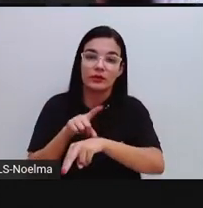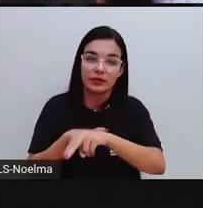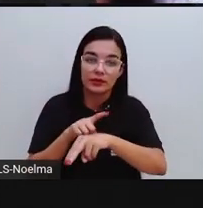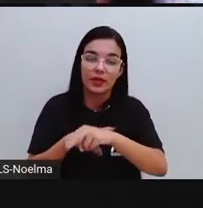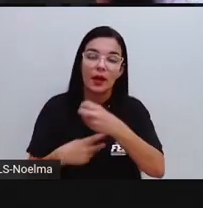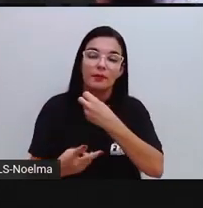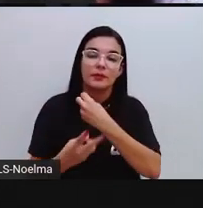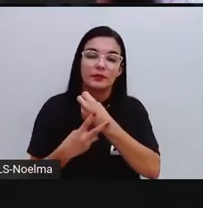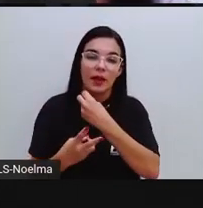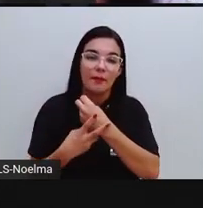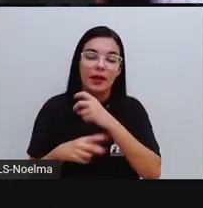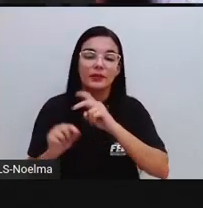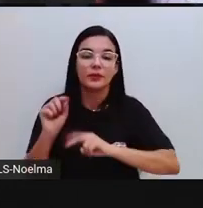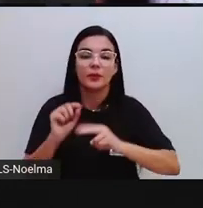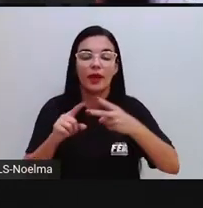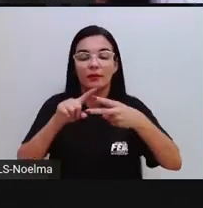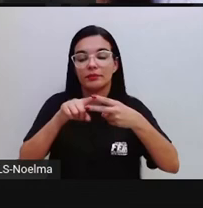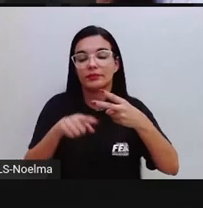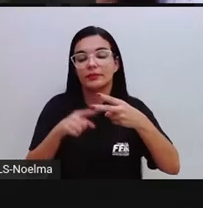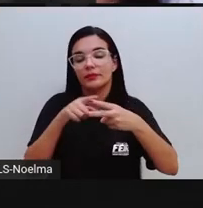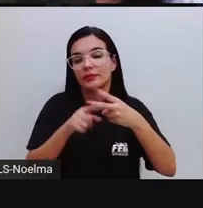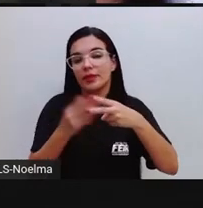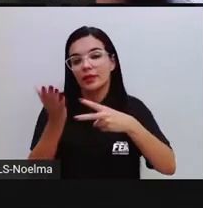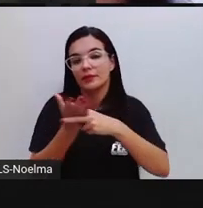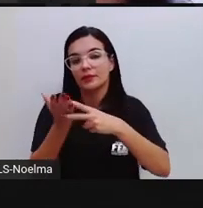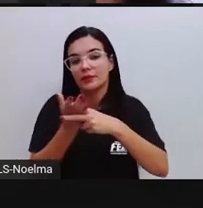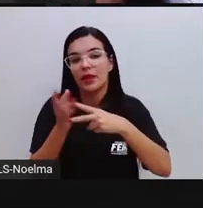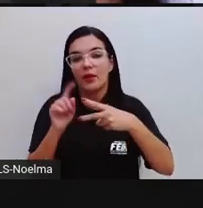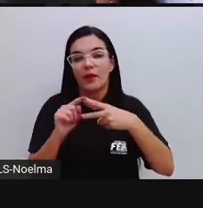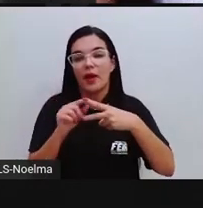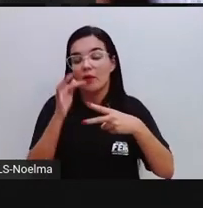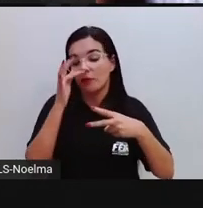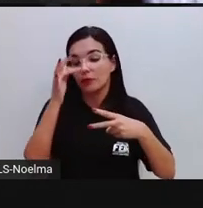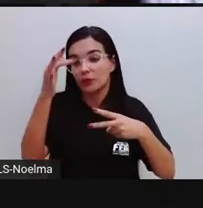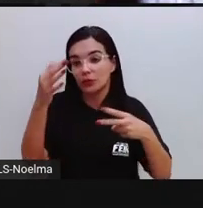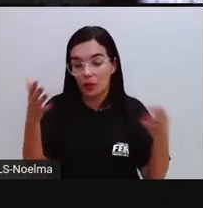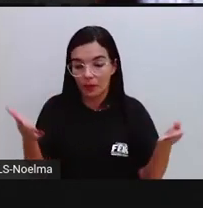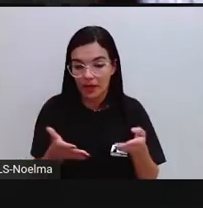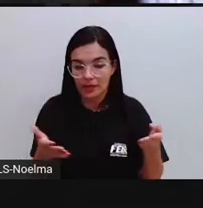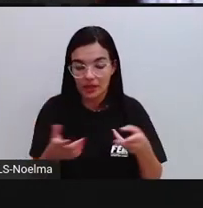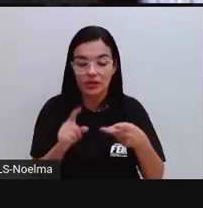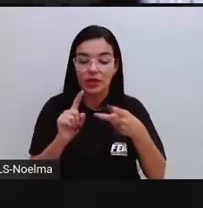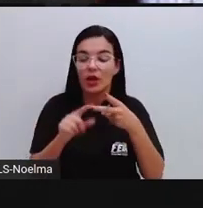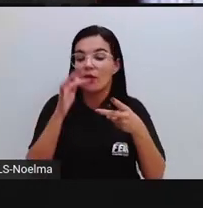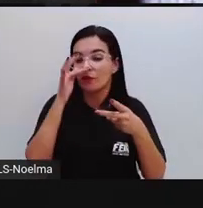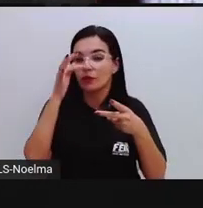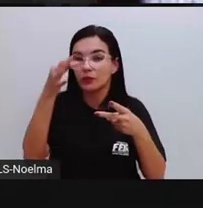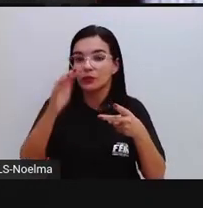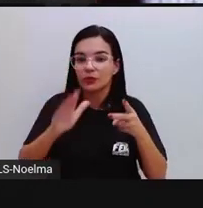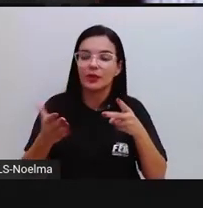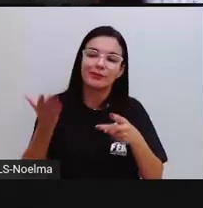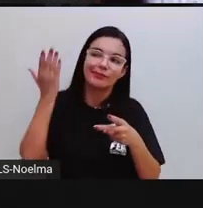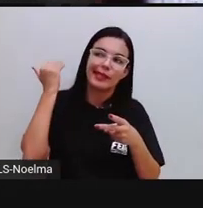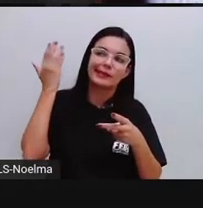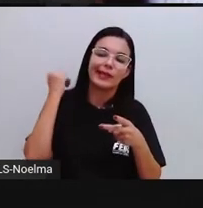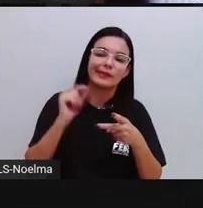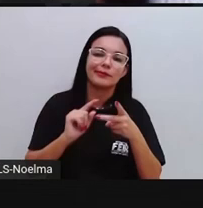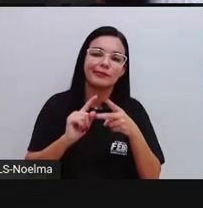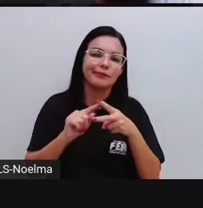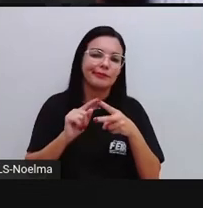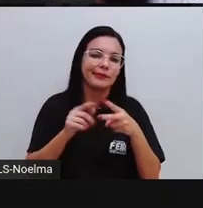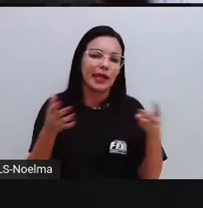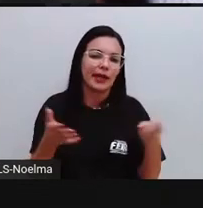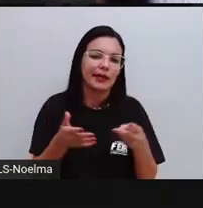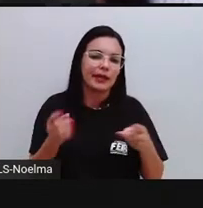indicativo se divide aí em futuro do presente e futuro do pretérito. No futuro do